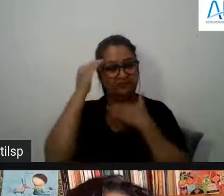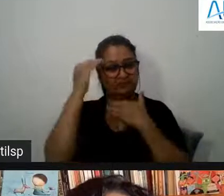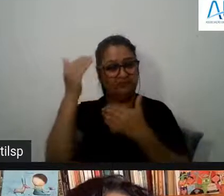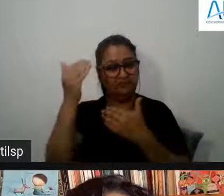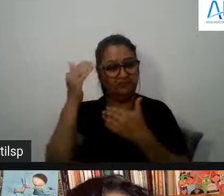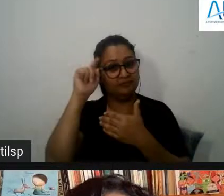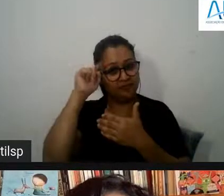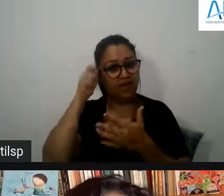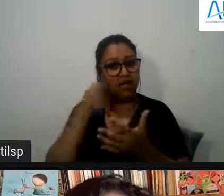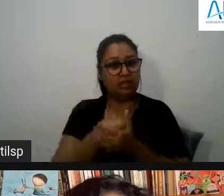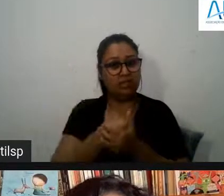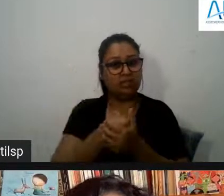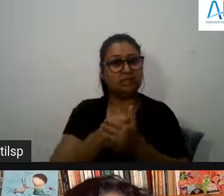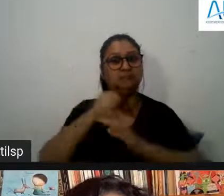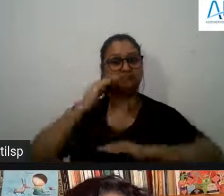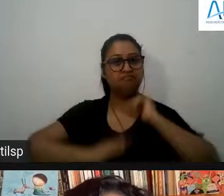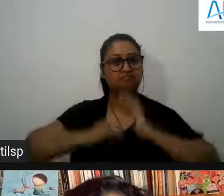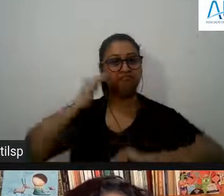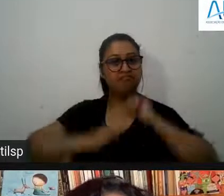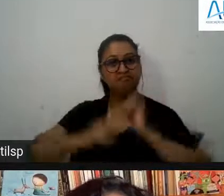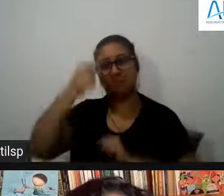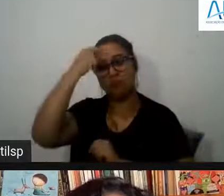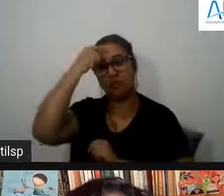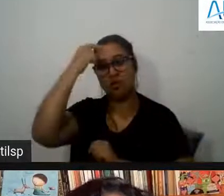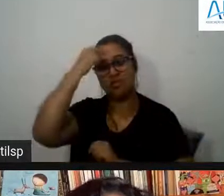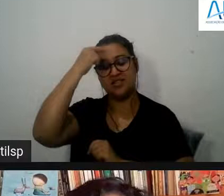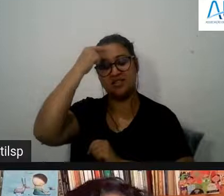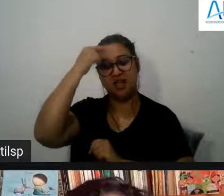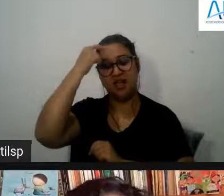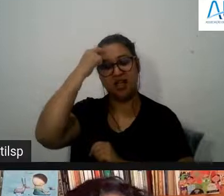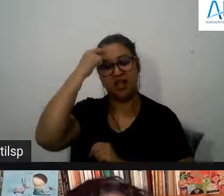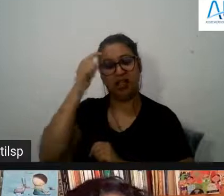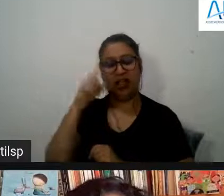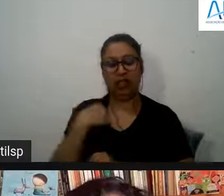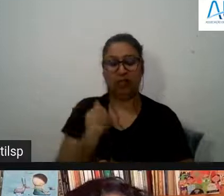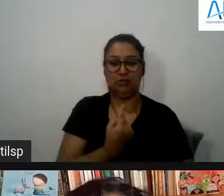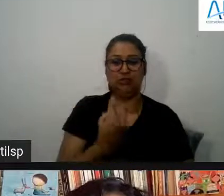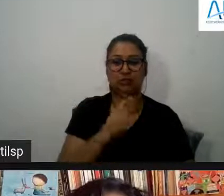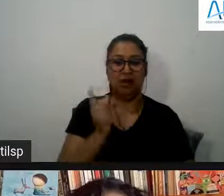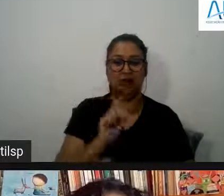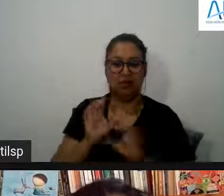muito que isto é mesmo uma co-construção de conhecimento ou seja não é um trabalho individual de todo